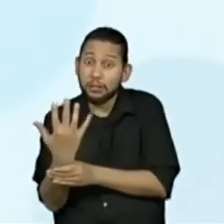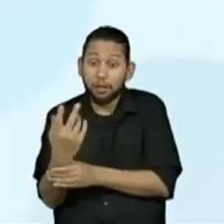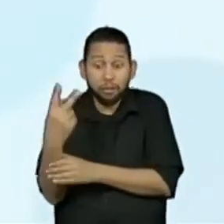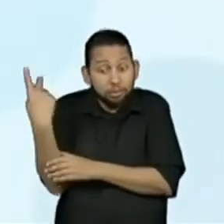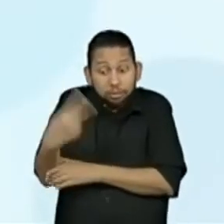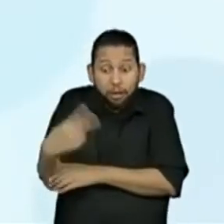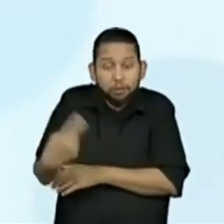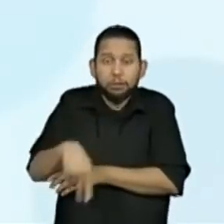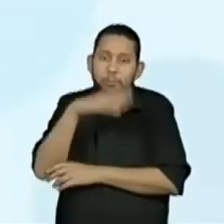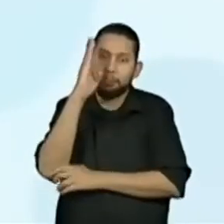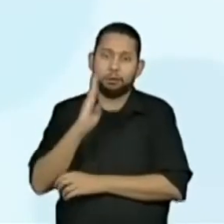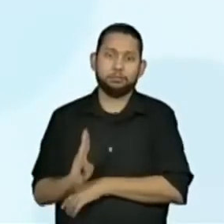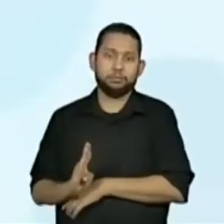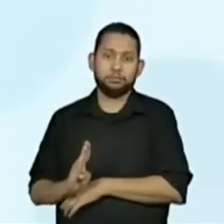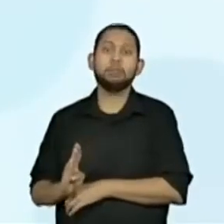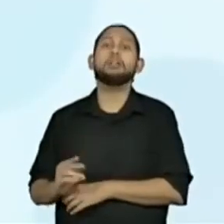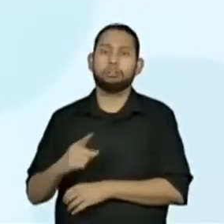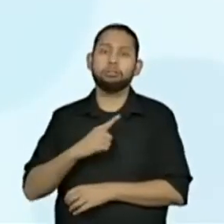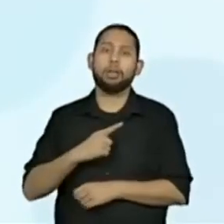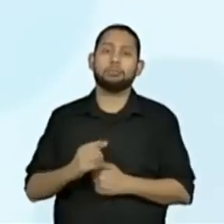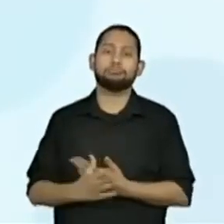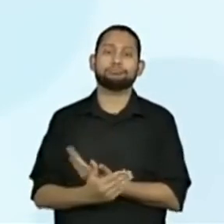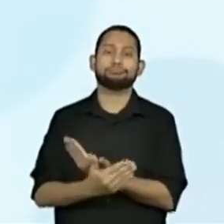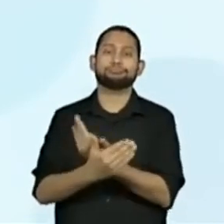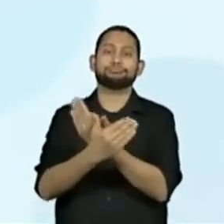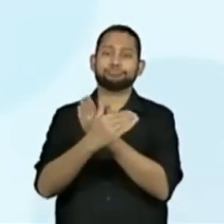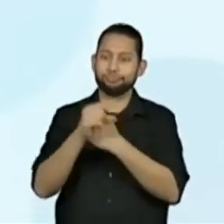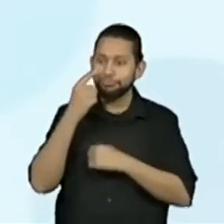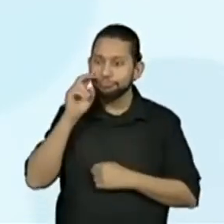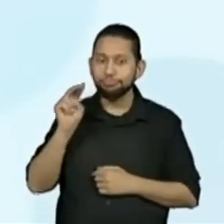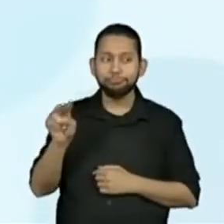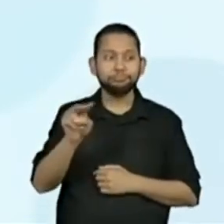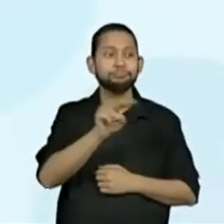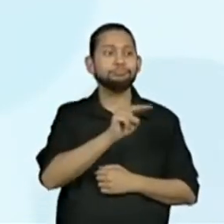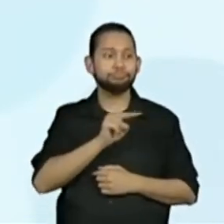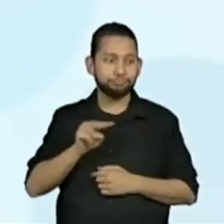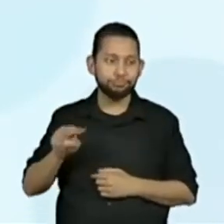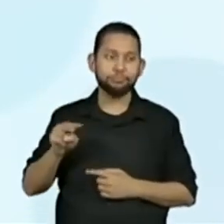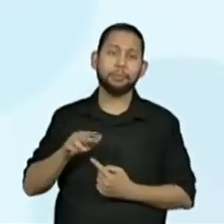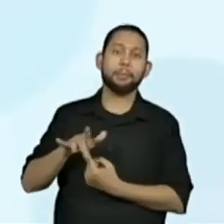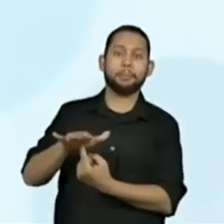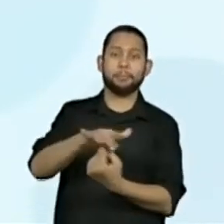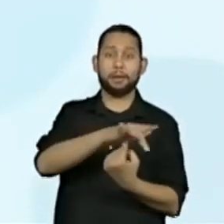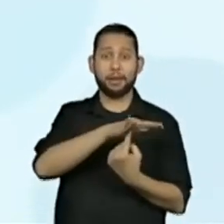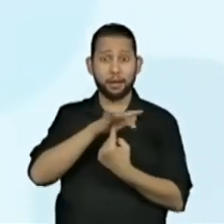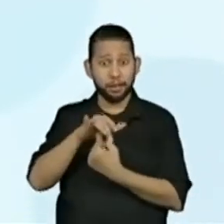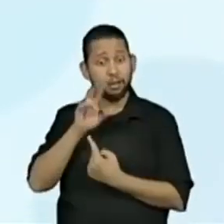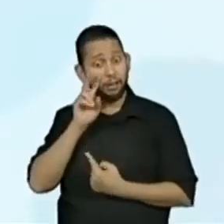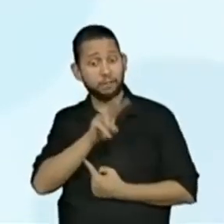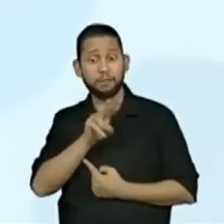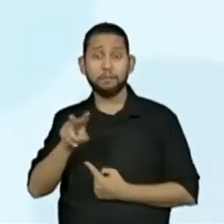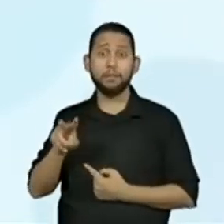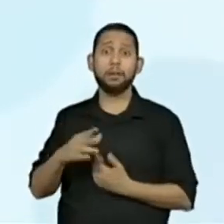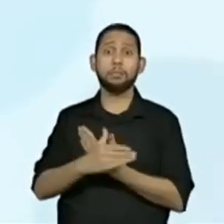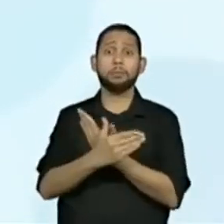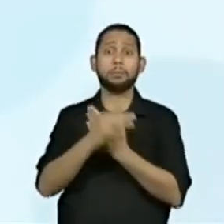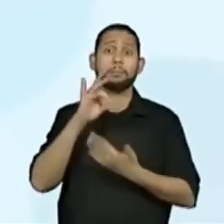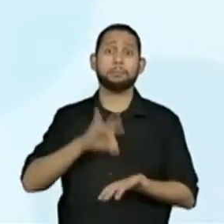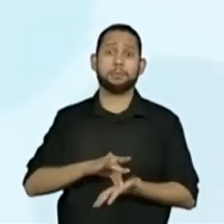nativa brasileira. Então, também, muito importante, os lugares onde encontramos borboletas,